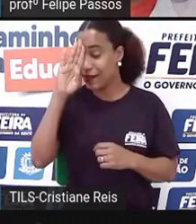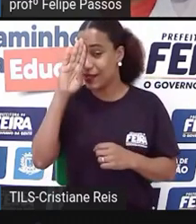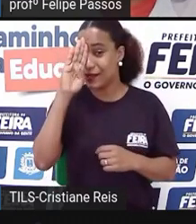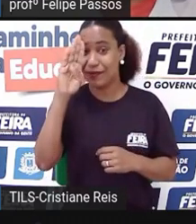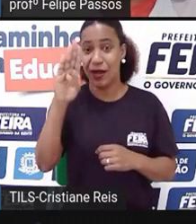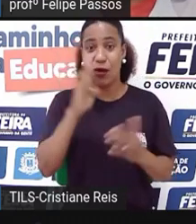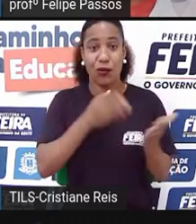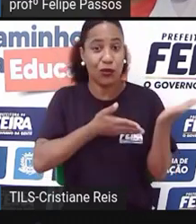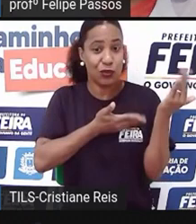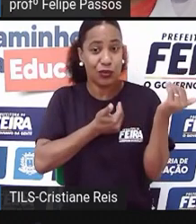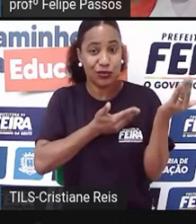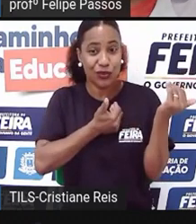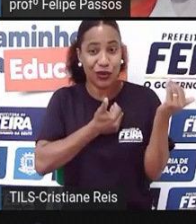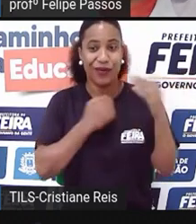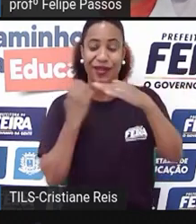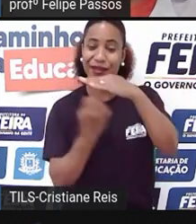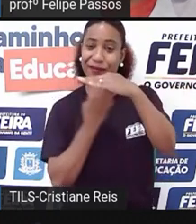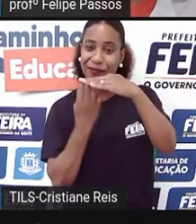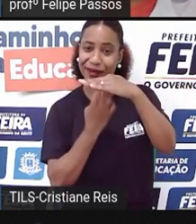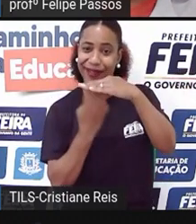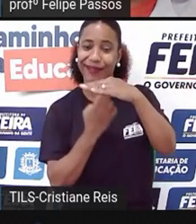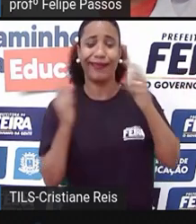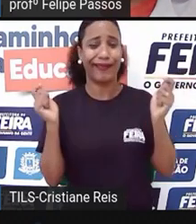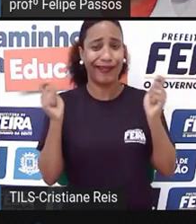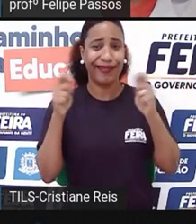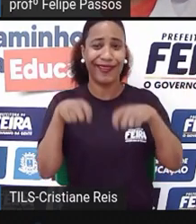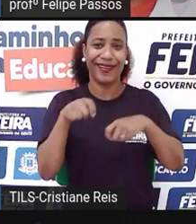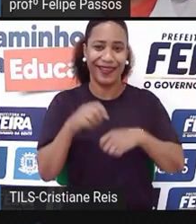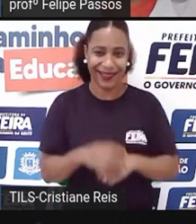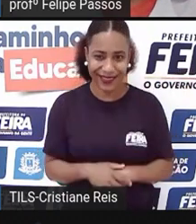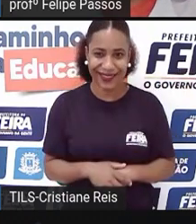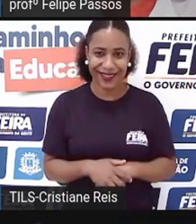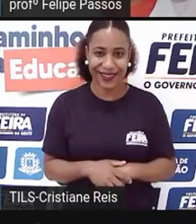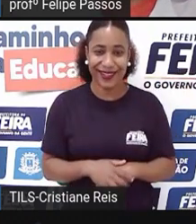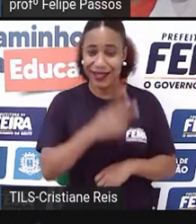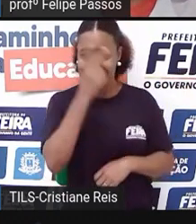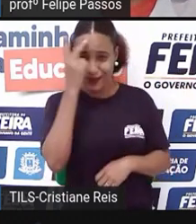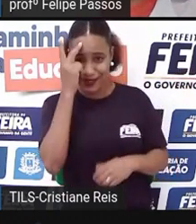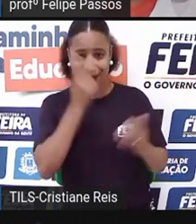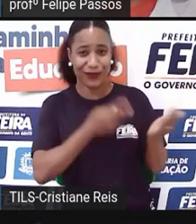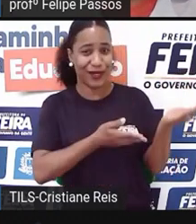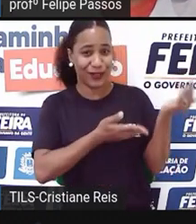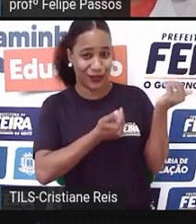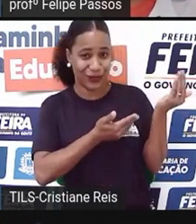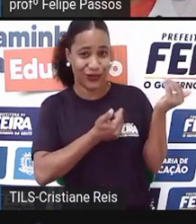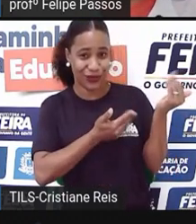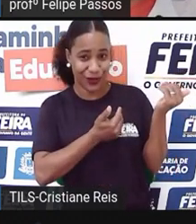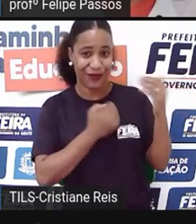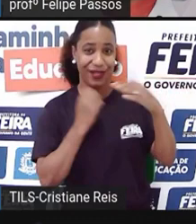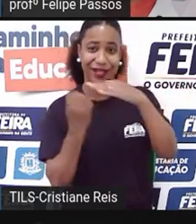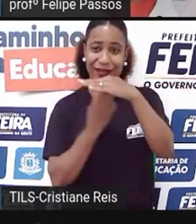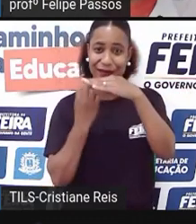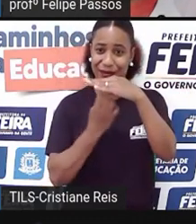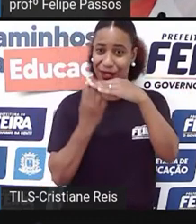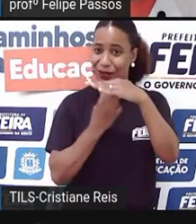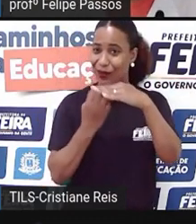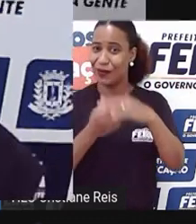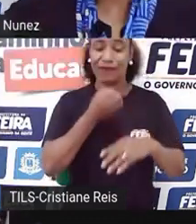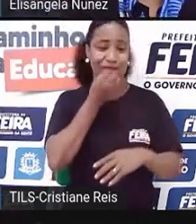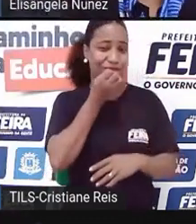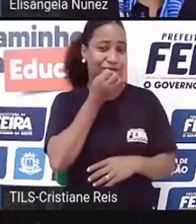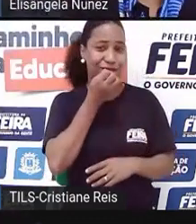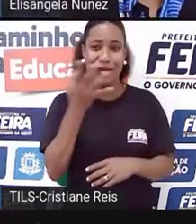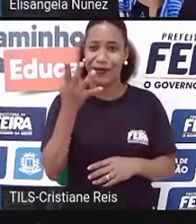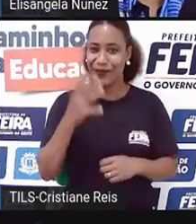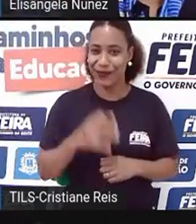eles têm uma capacidade de inventiva fantástica. E aí, eu já puxo o